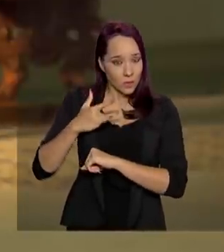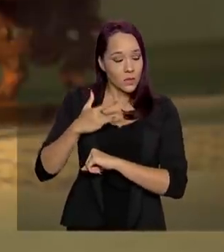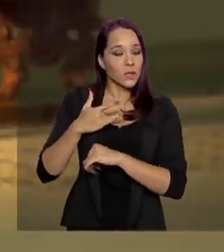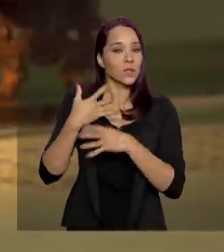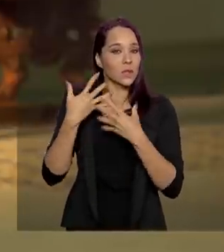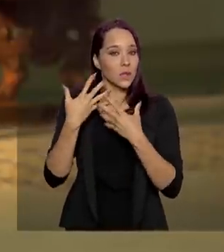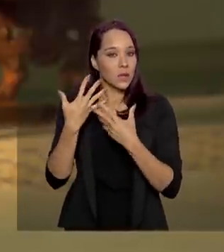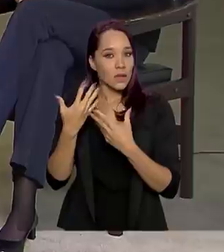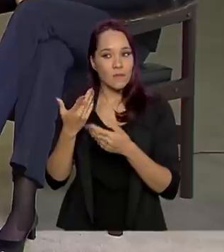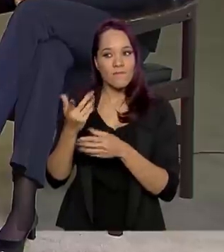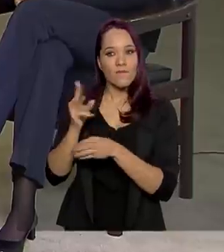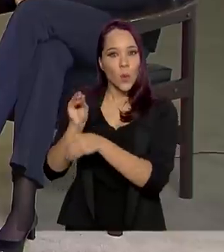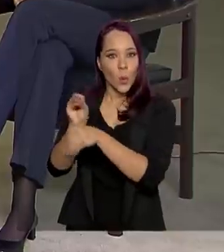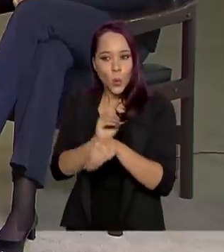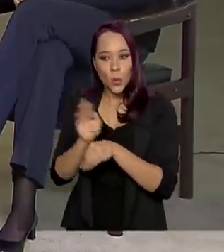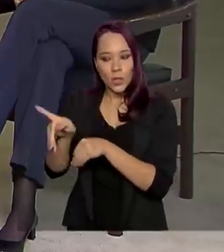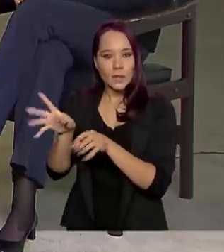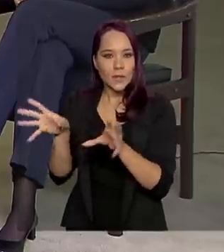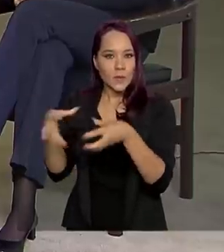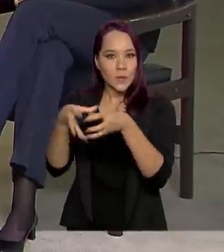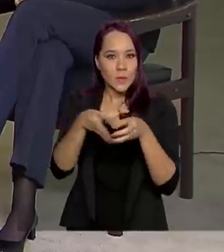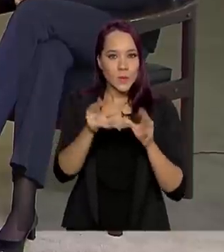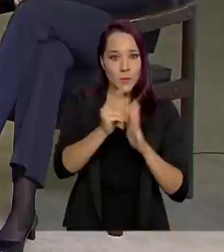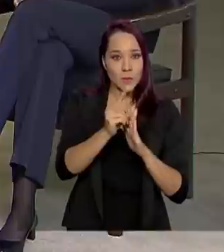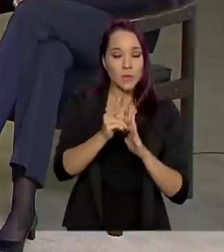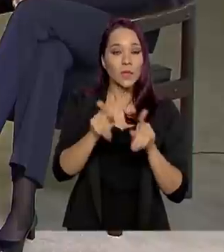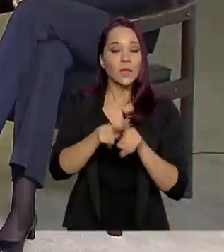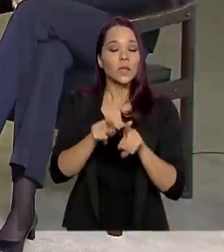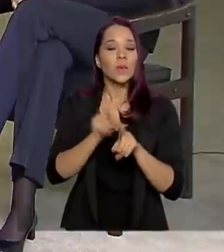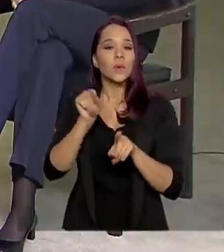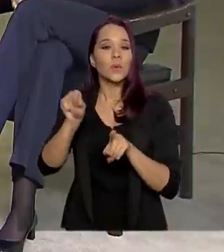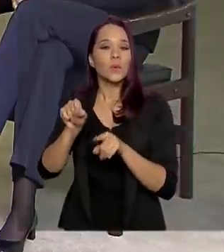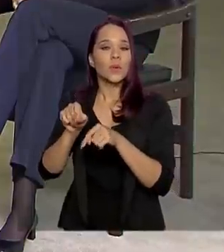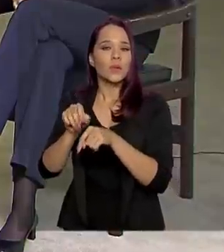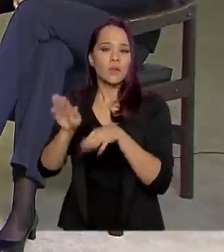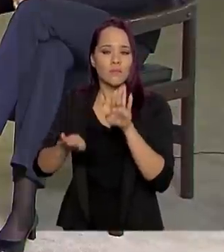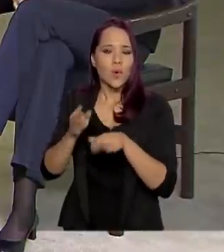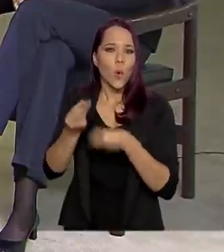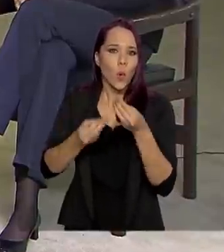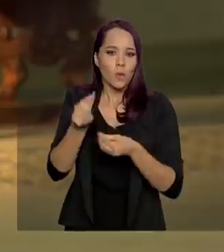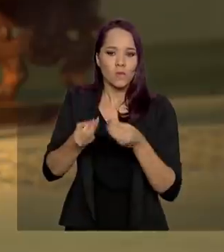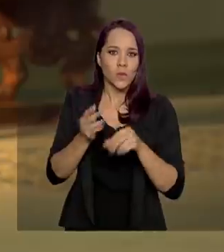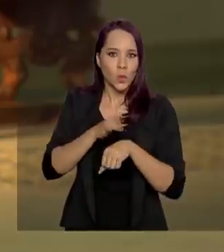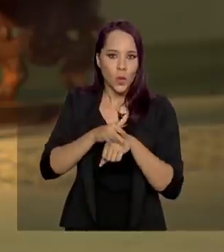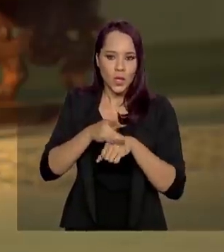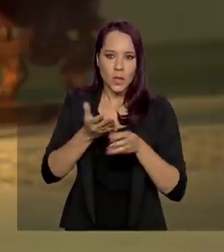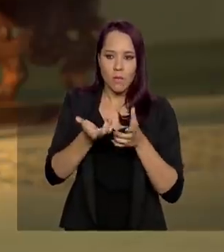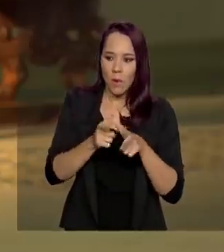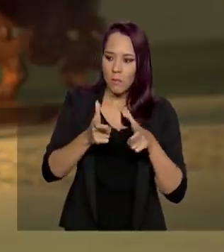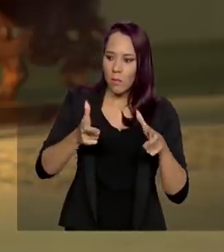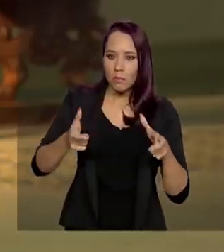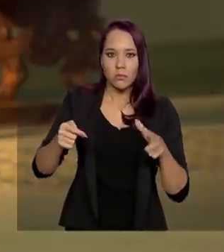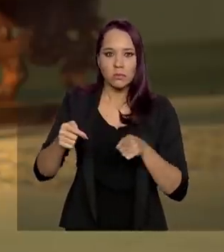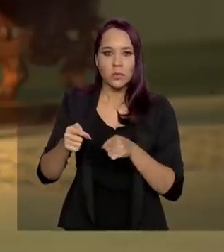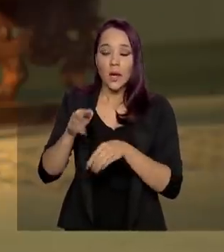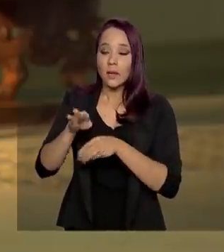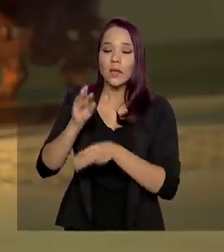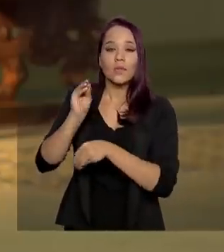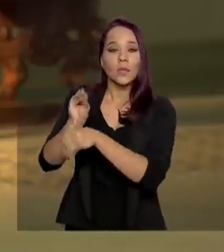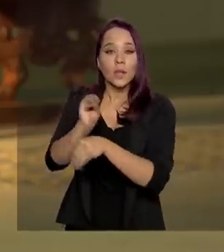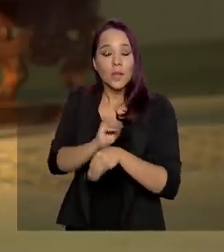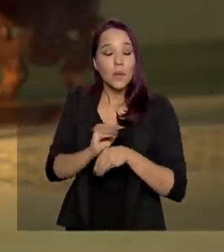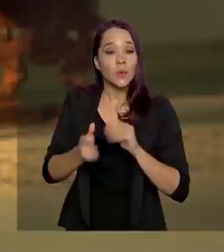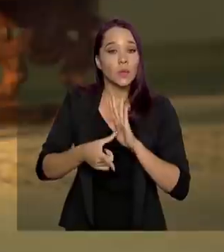permeiam essas aldeias, mas nós também interiorizamos na medida em que a doença veio avançando. E essa interiorização se deu com o quê? Com tratamento